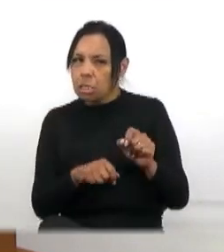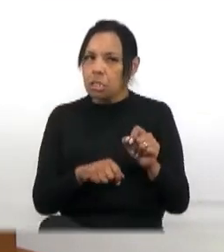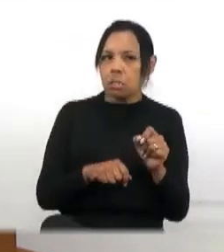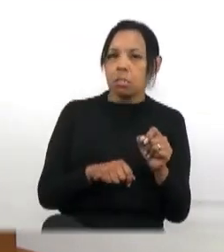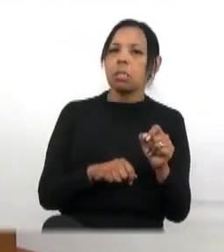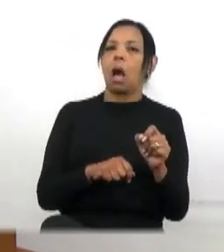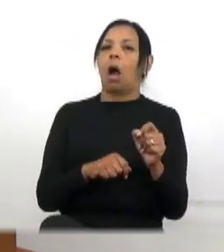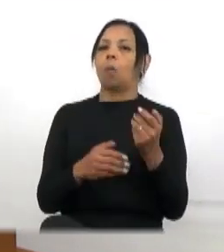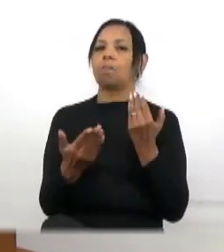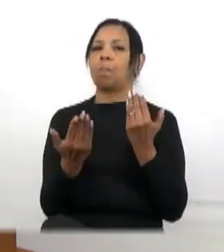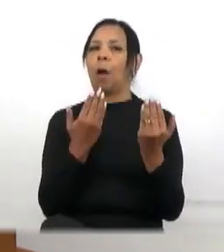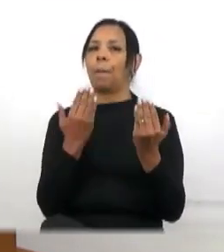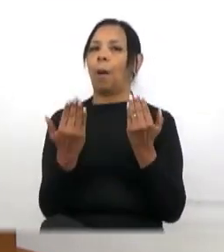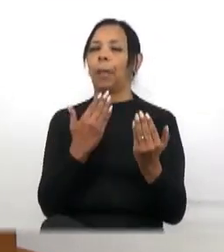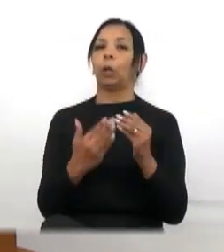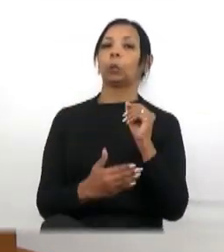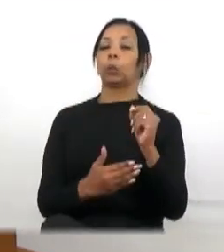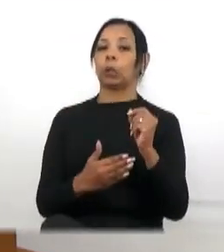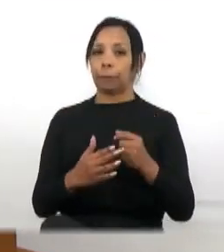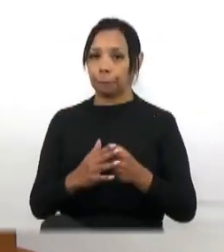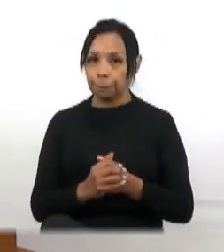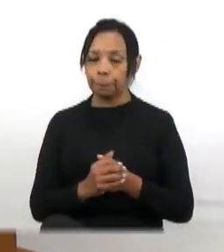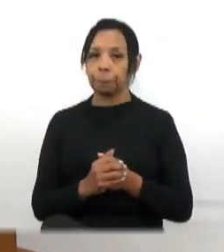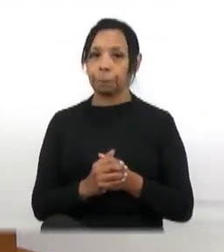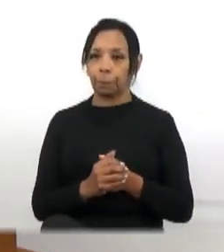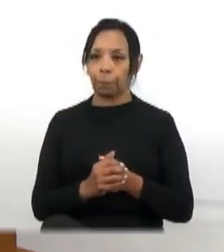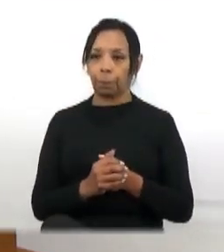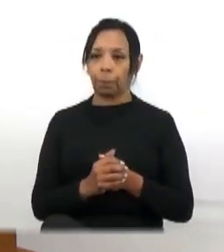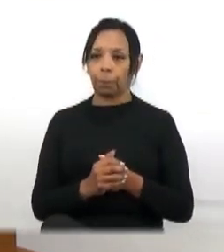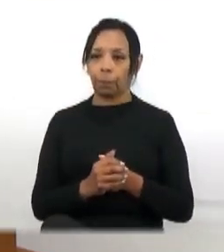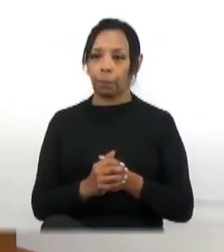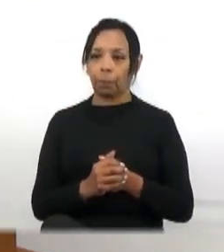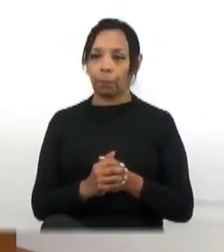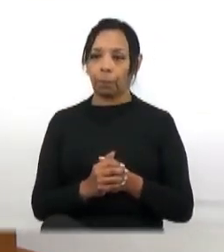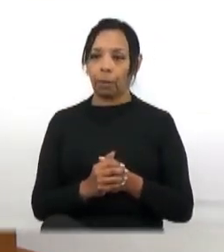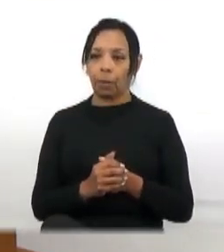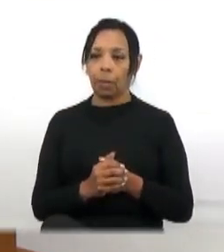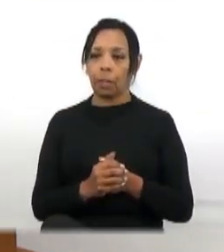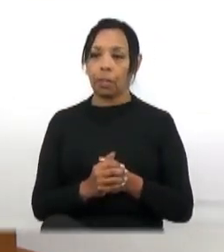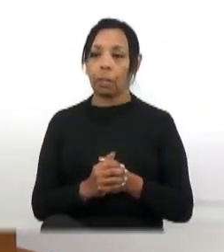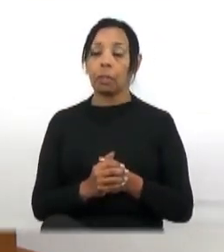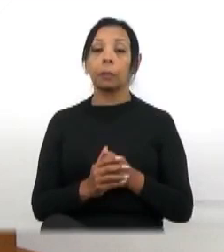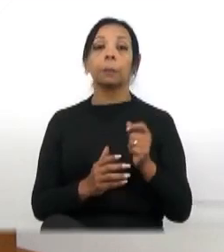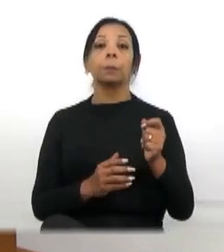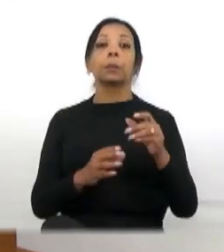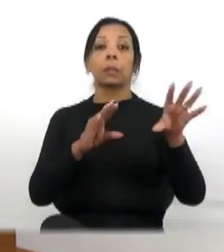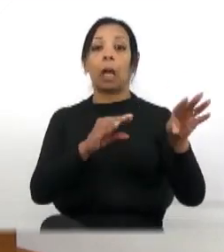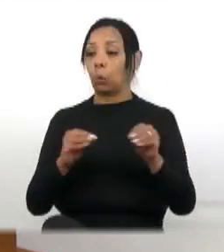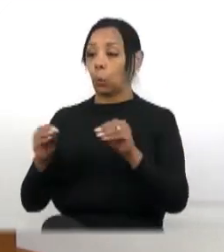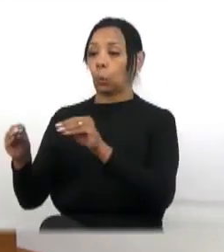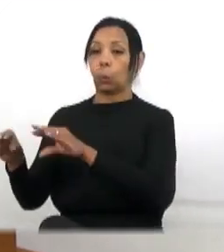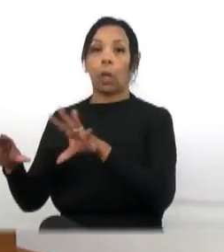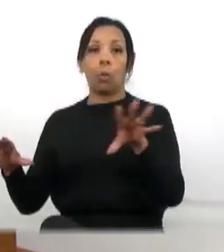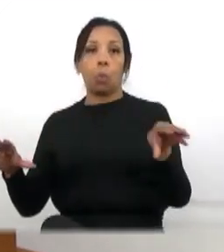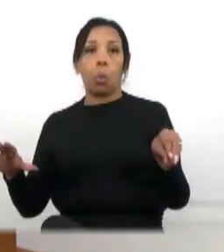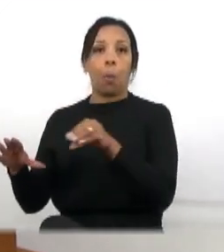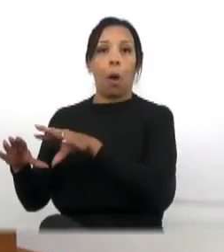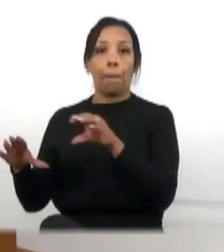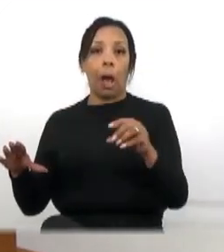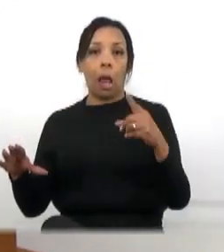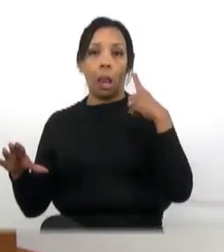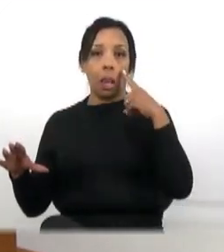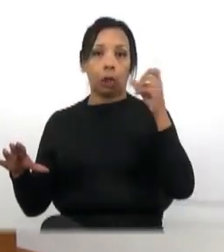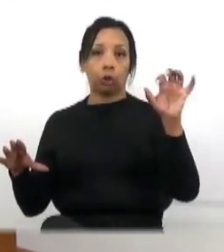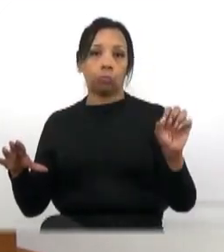possibilidade, de que está indo para aterro clandestino. Porque se não tivesse,